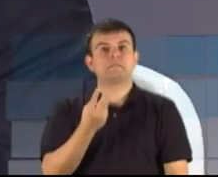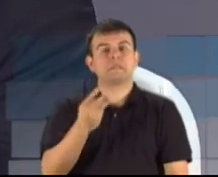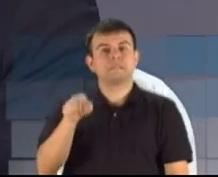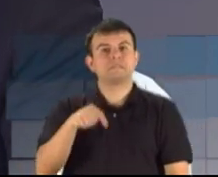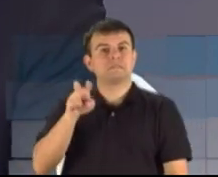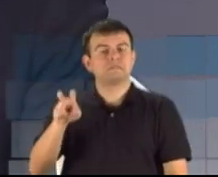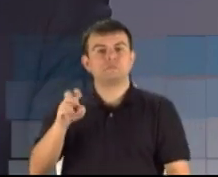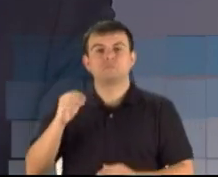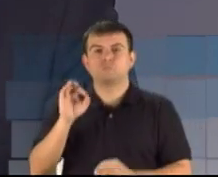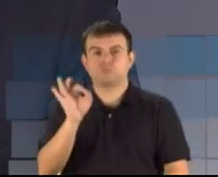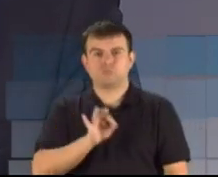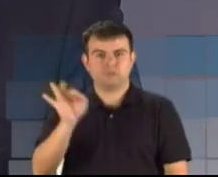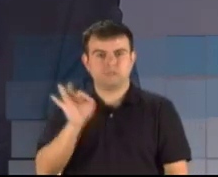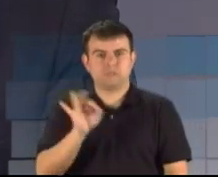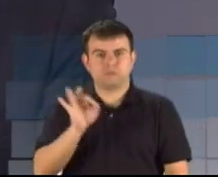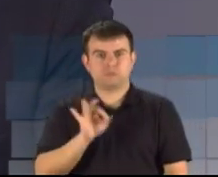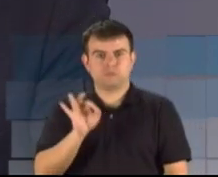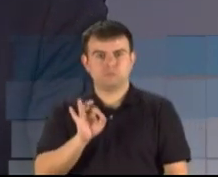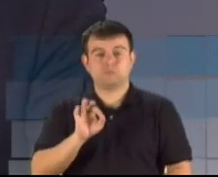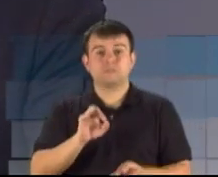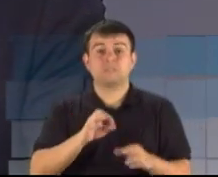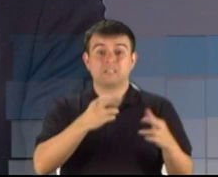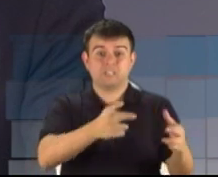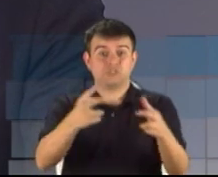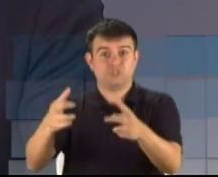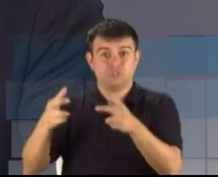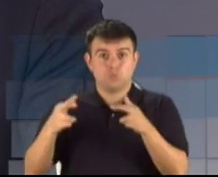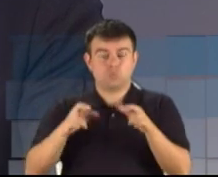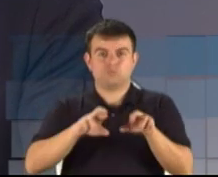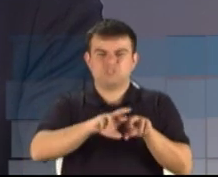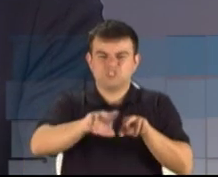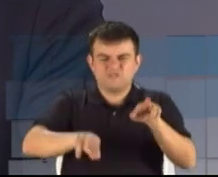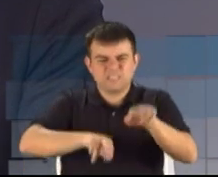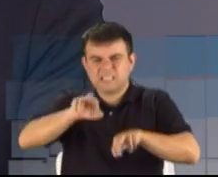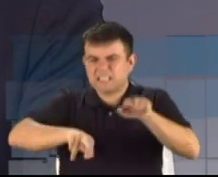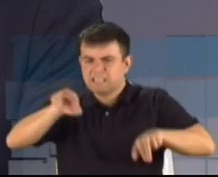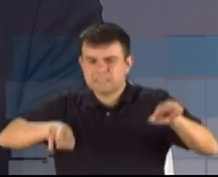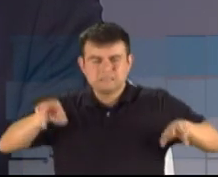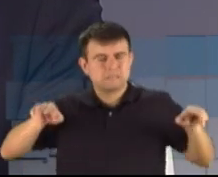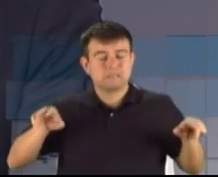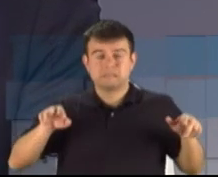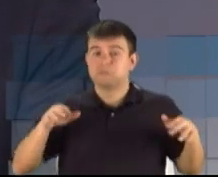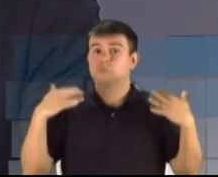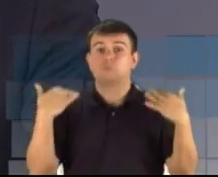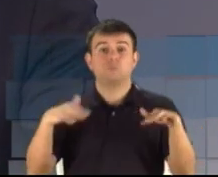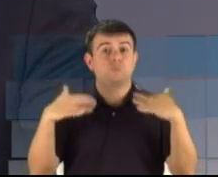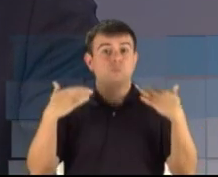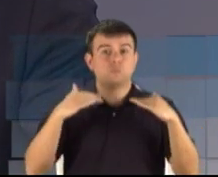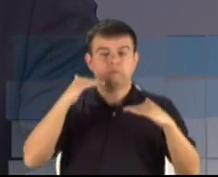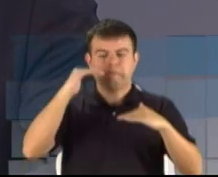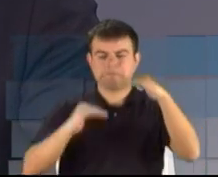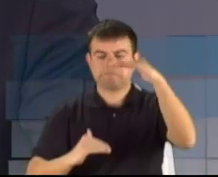As diferenças regionais são imensas e nós precisamos